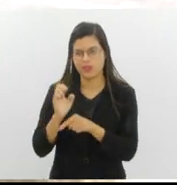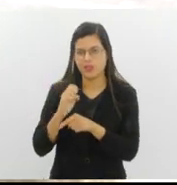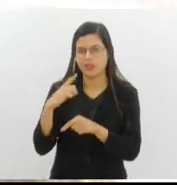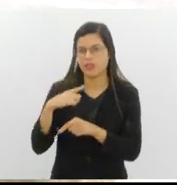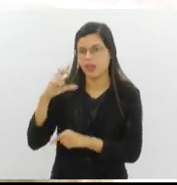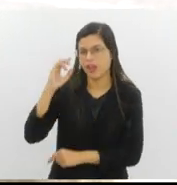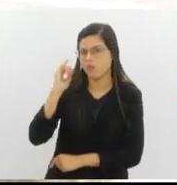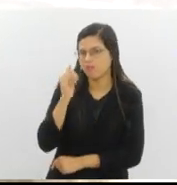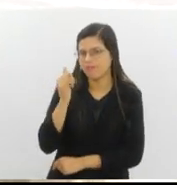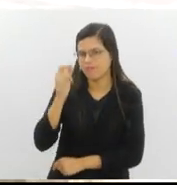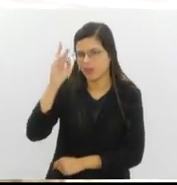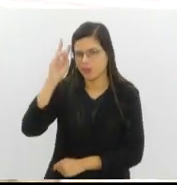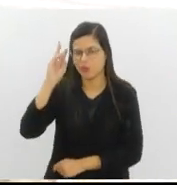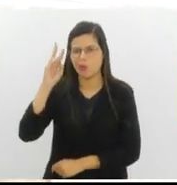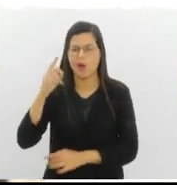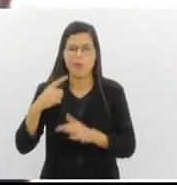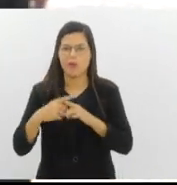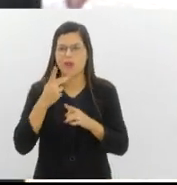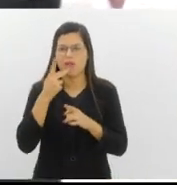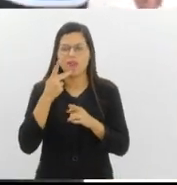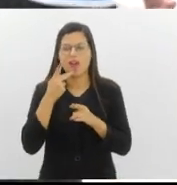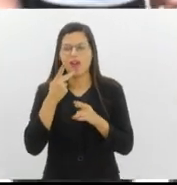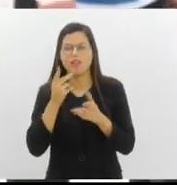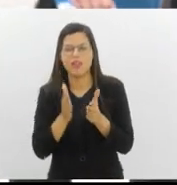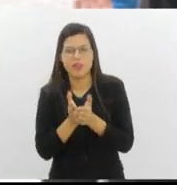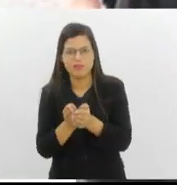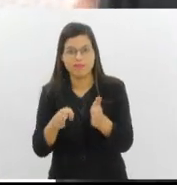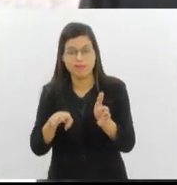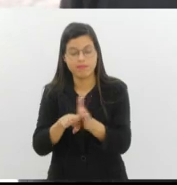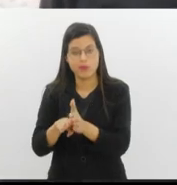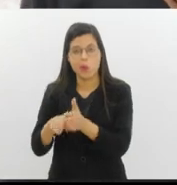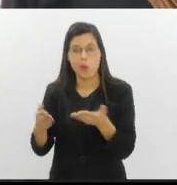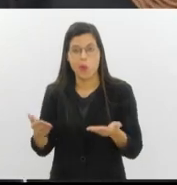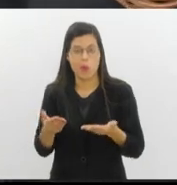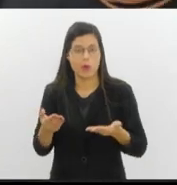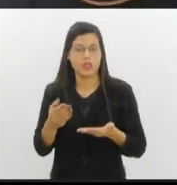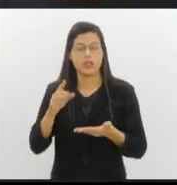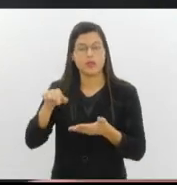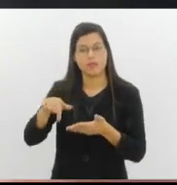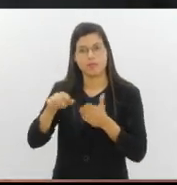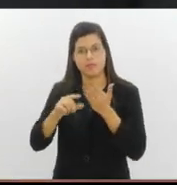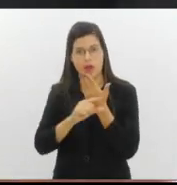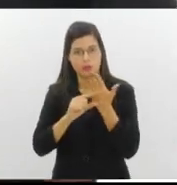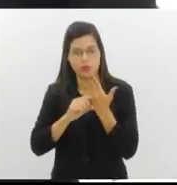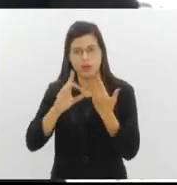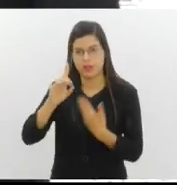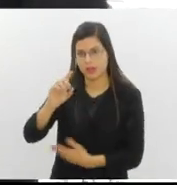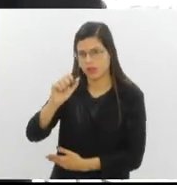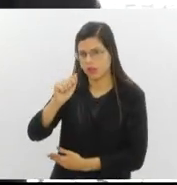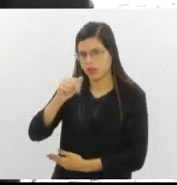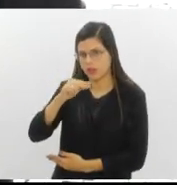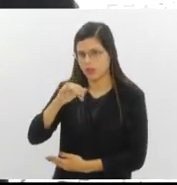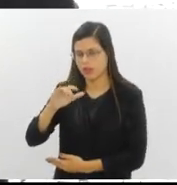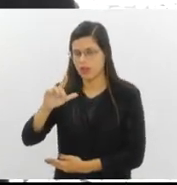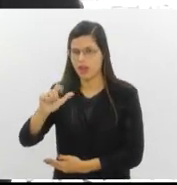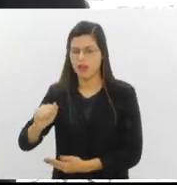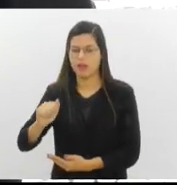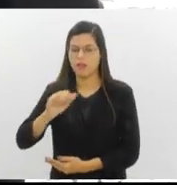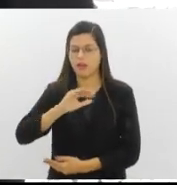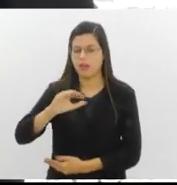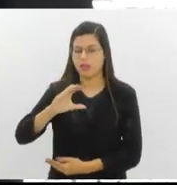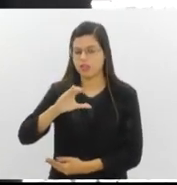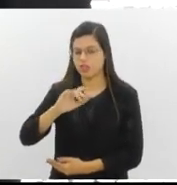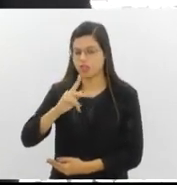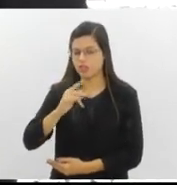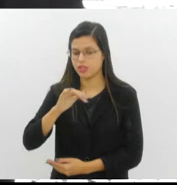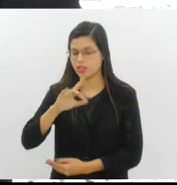portuárias também? Hoje, ao meu lado, está a Daniela Schindler, que é a curadora do projeto, para falar um pouquinho sobre o livro Um Porto para o Mar. Daniela, como